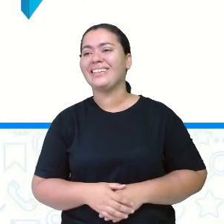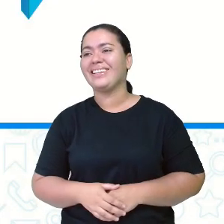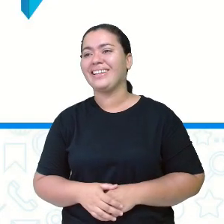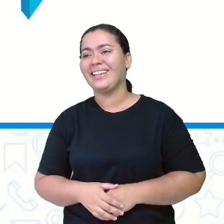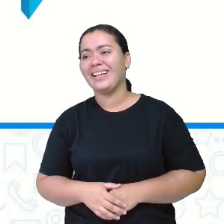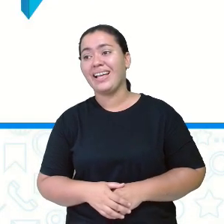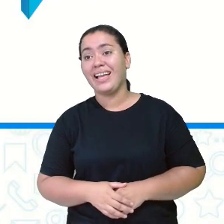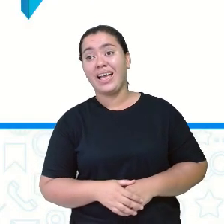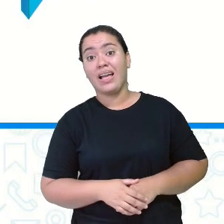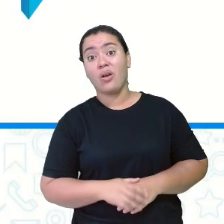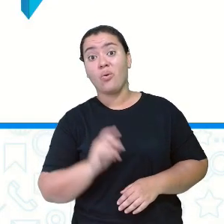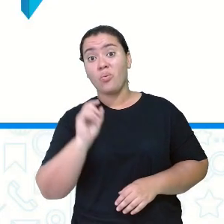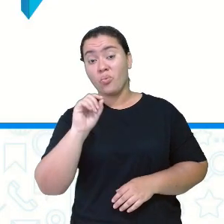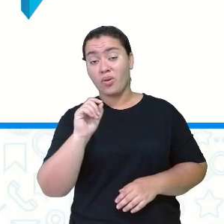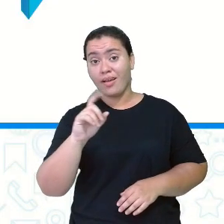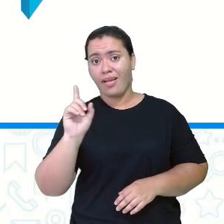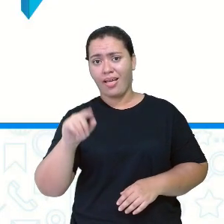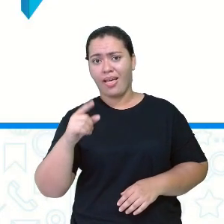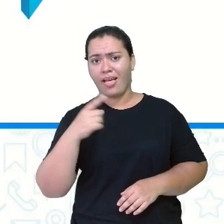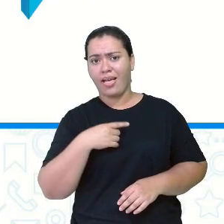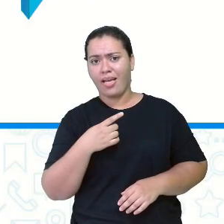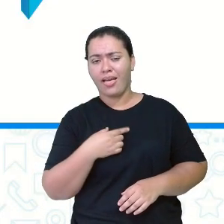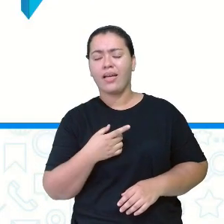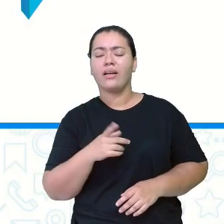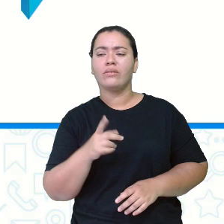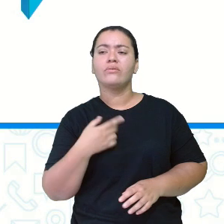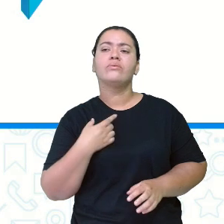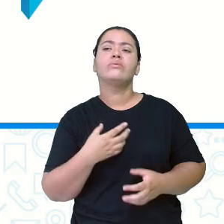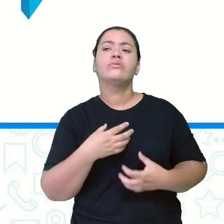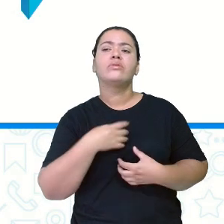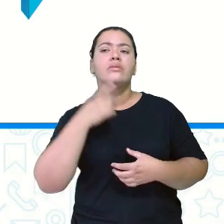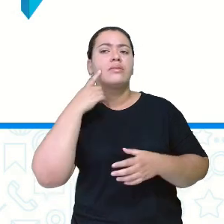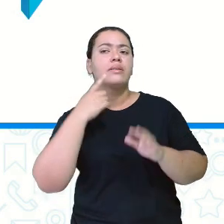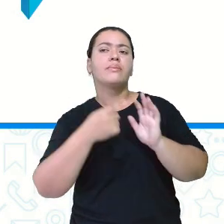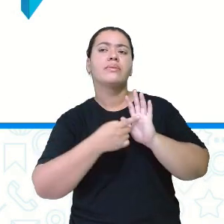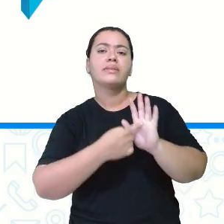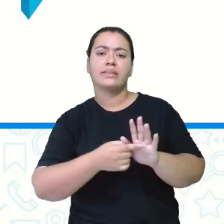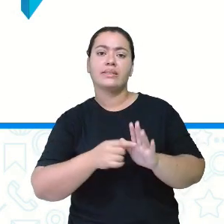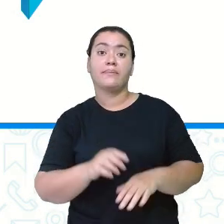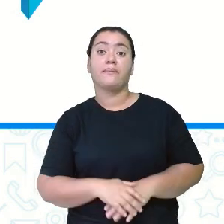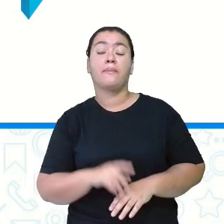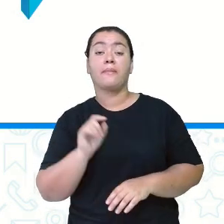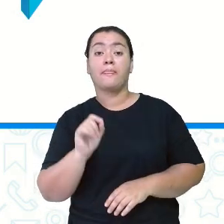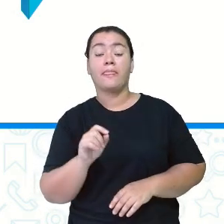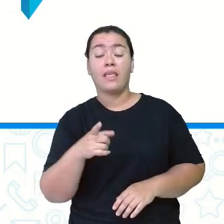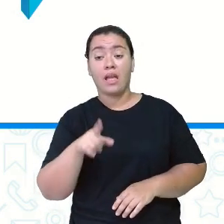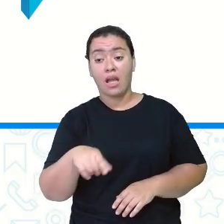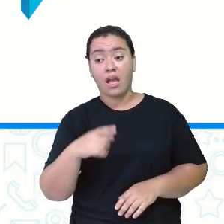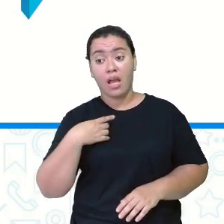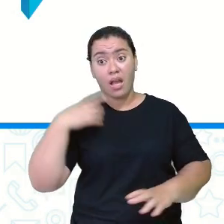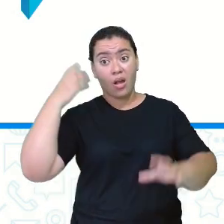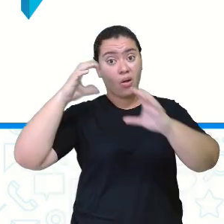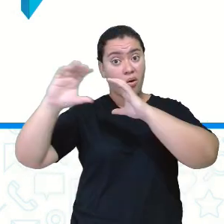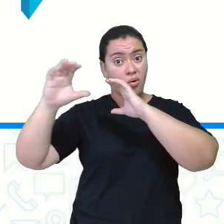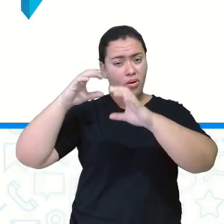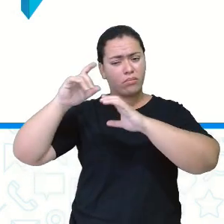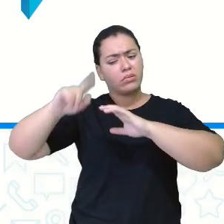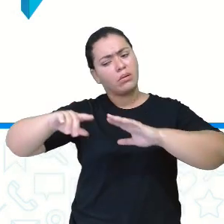uma representação dos meios de comunicação, como a gente viu. E esses meios de comunicação, eles